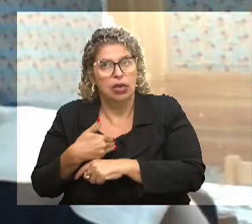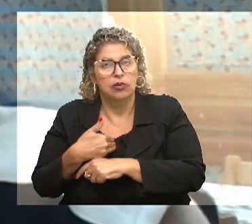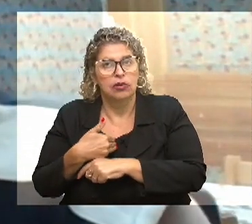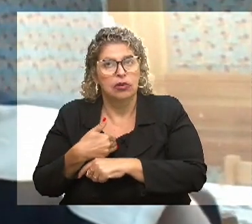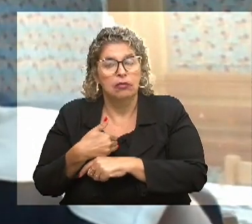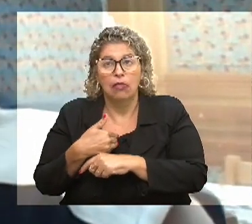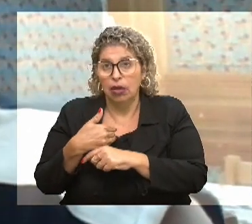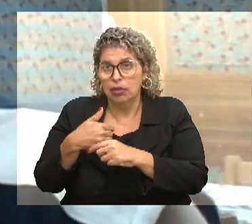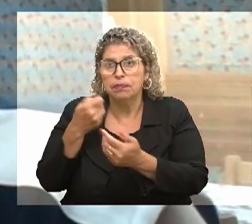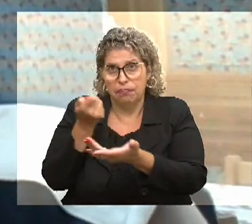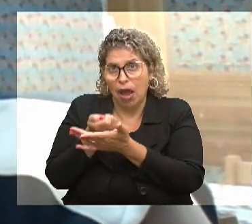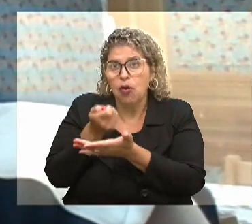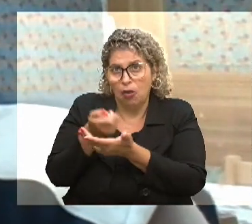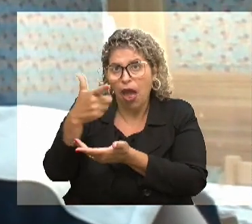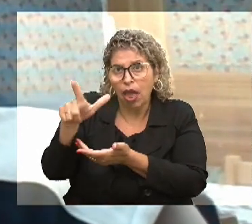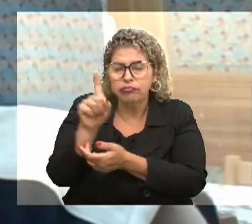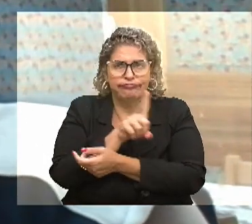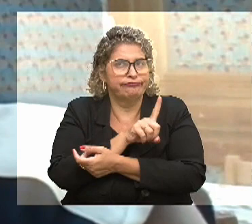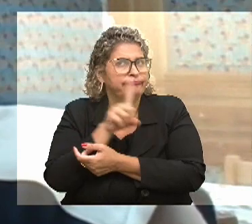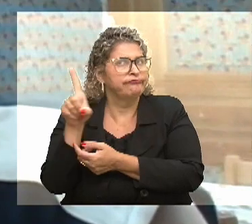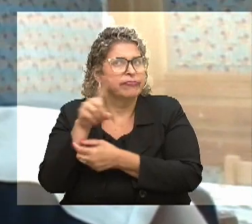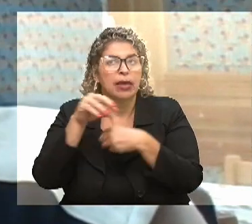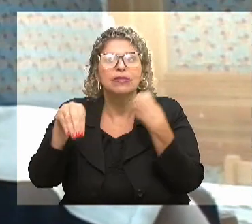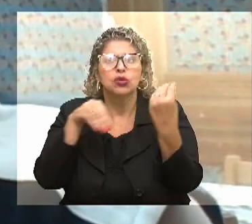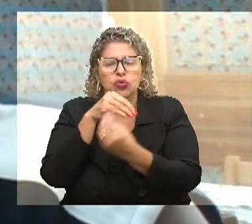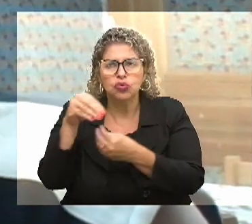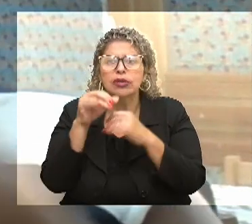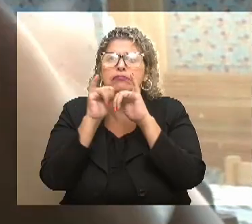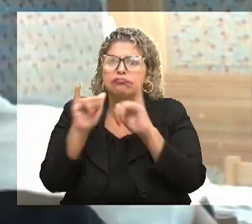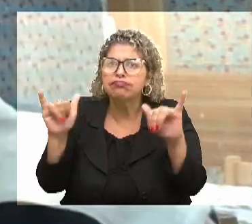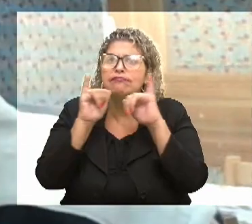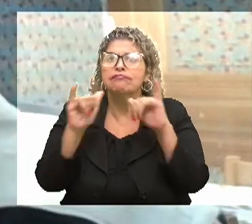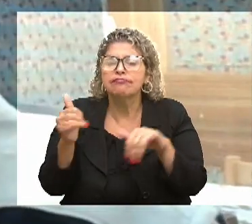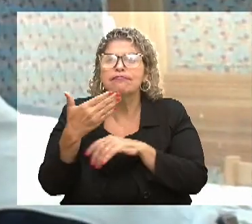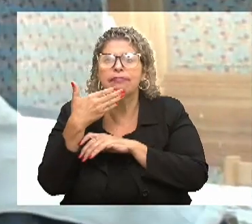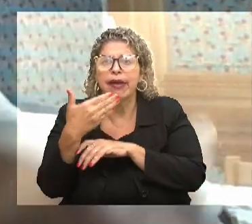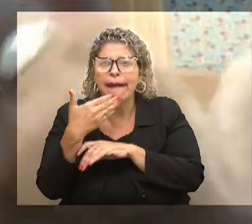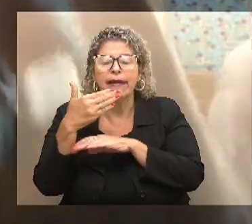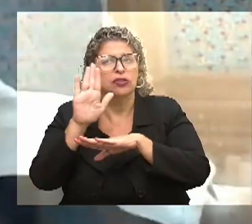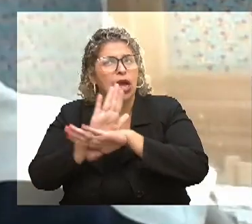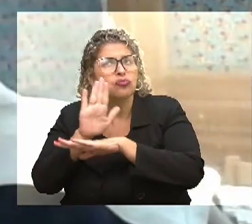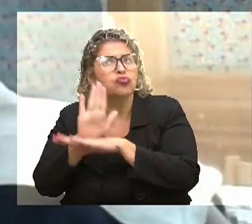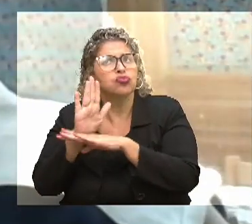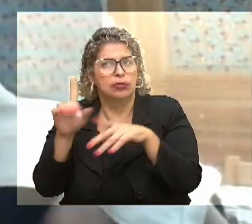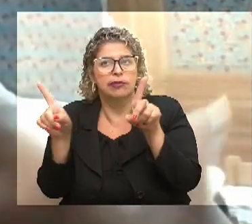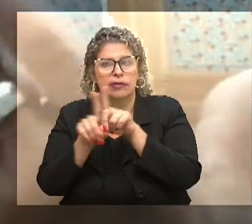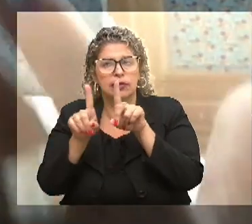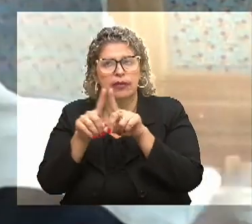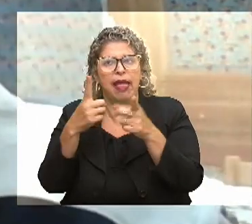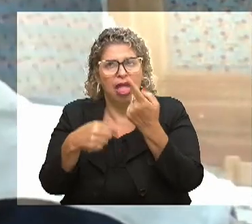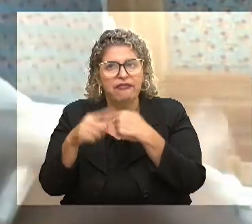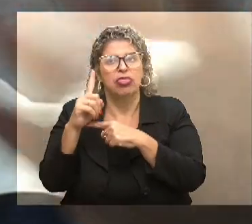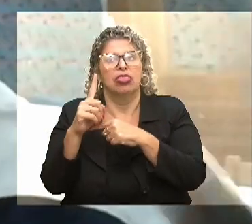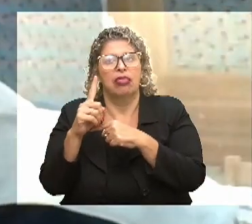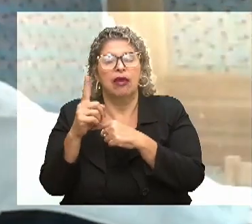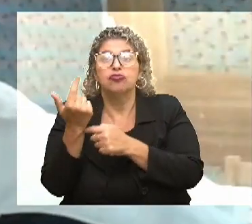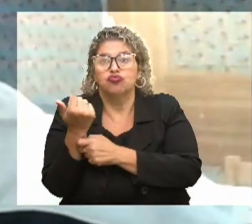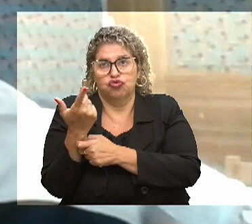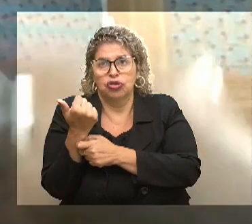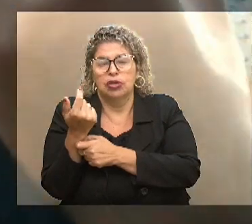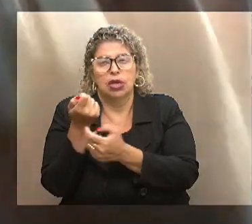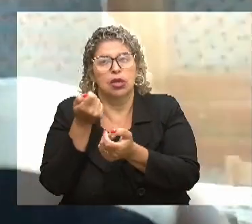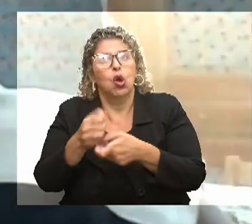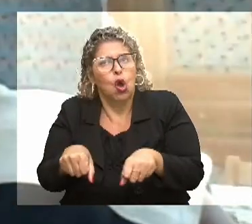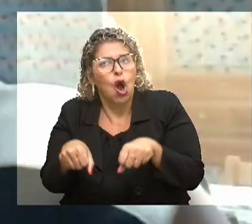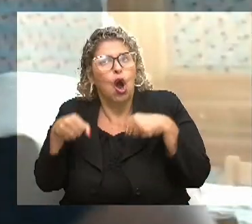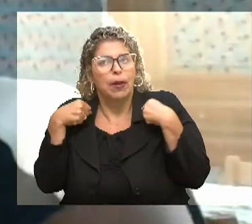não dá o resto. Então, a minha história aí faz campanha e consegue fazer isso, né? Reverter o dinheiro em compra de